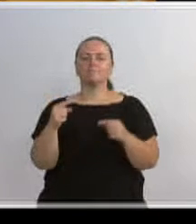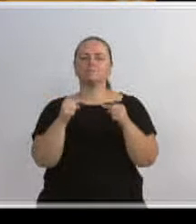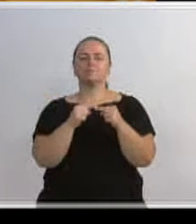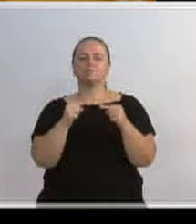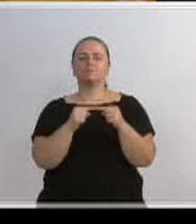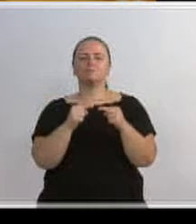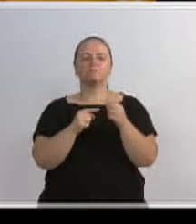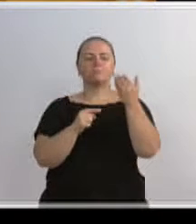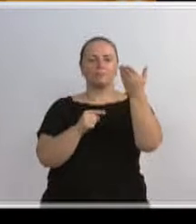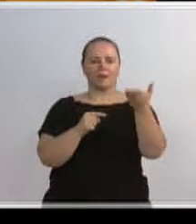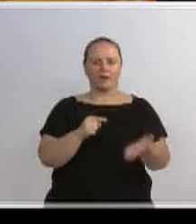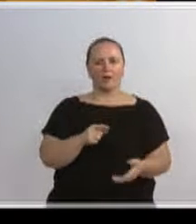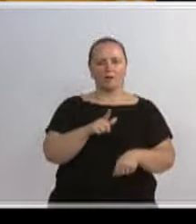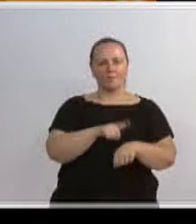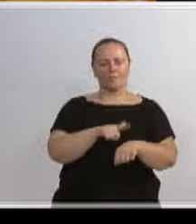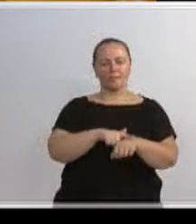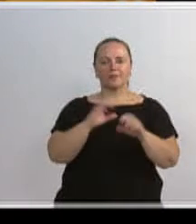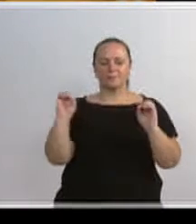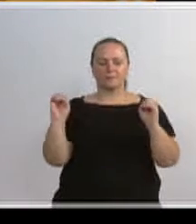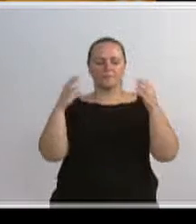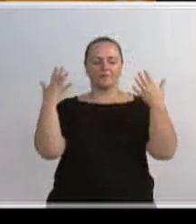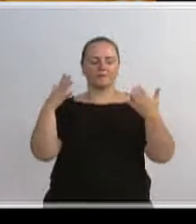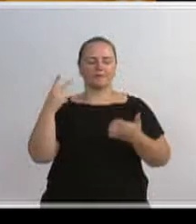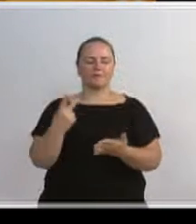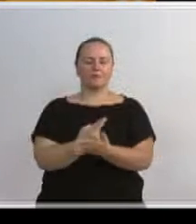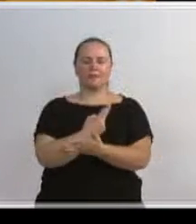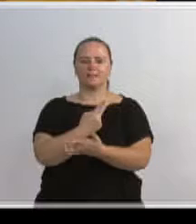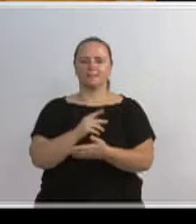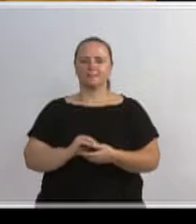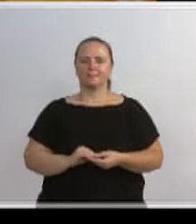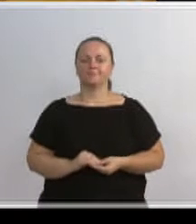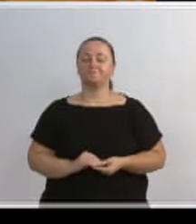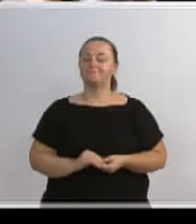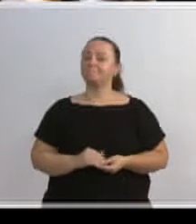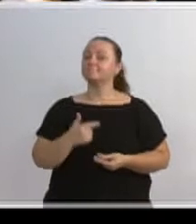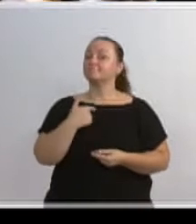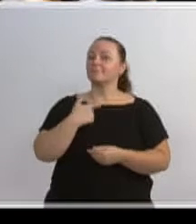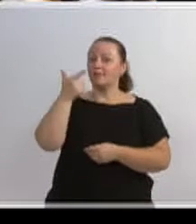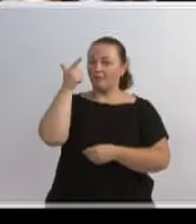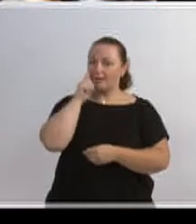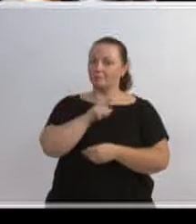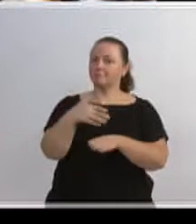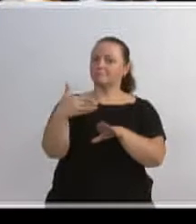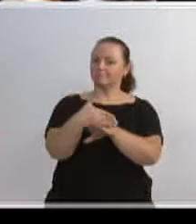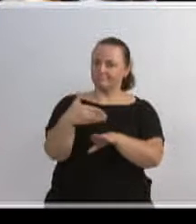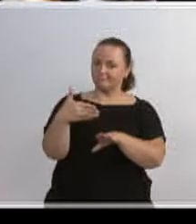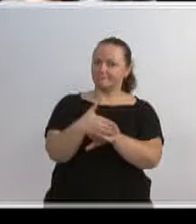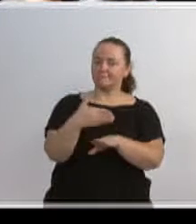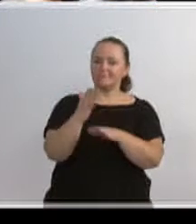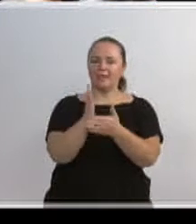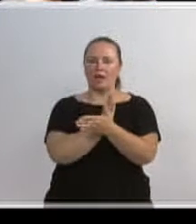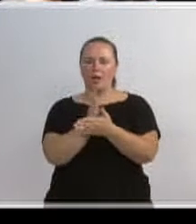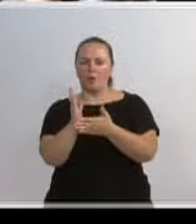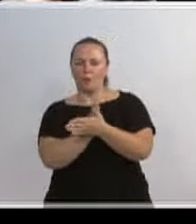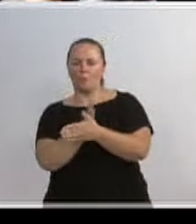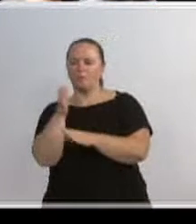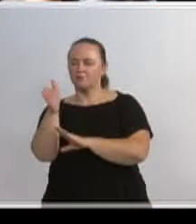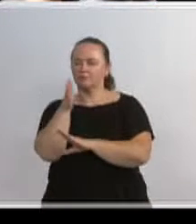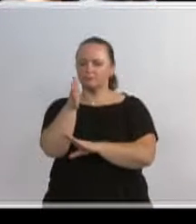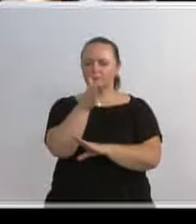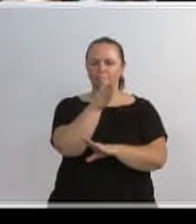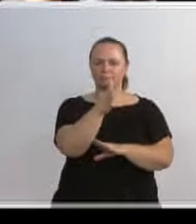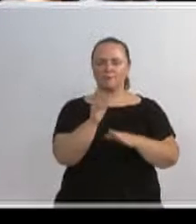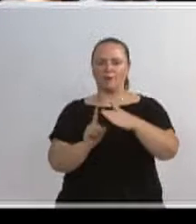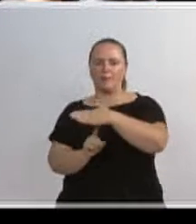diretamente ao Stamitich. Pude participar de algumas barracas e uma